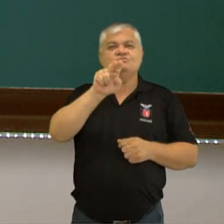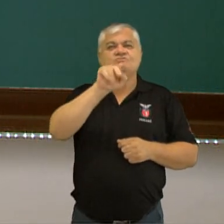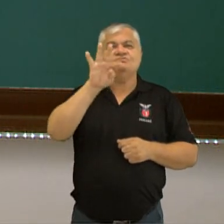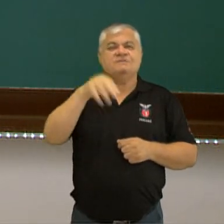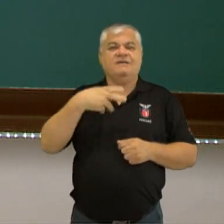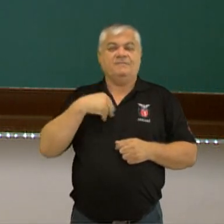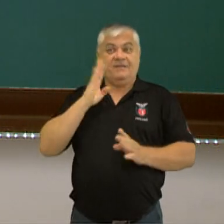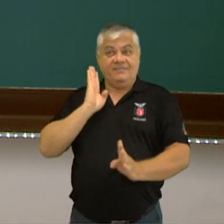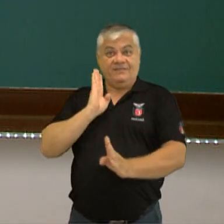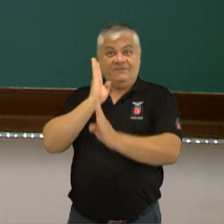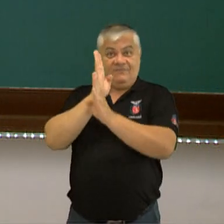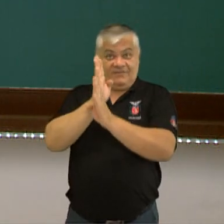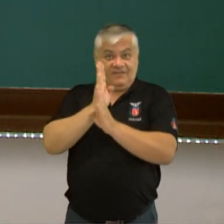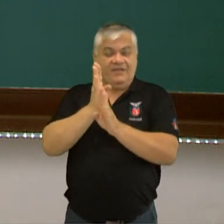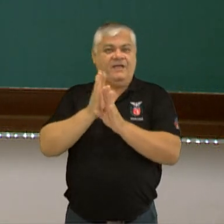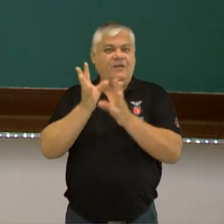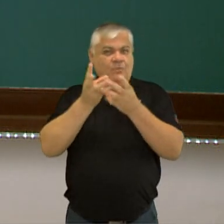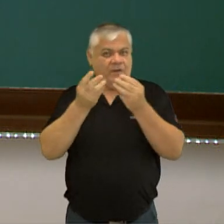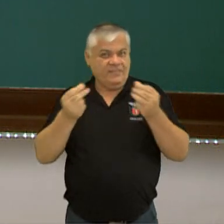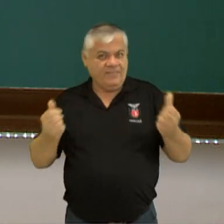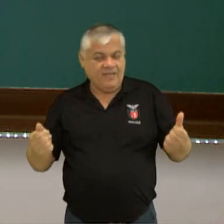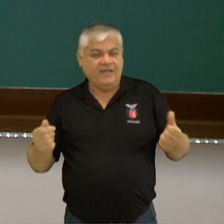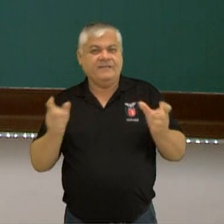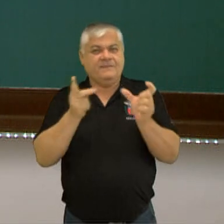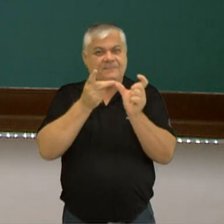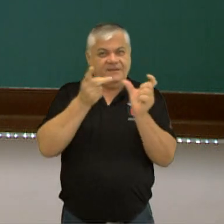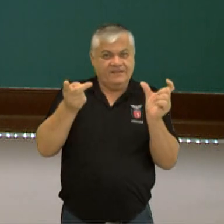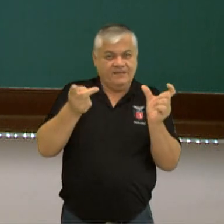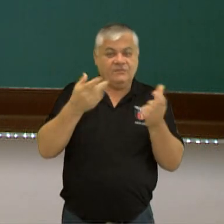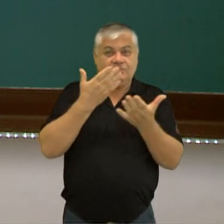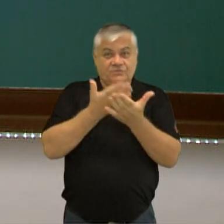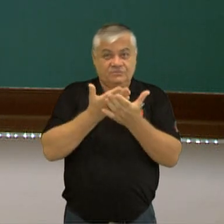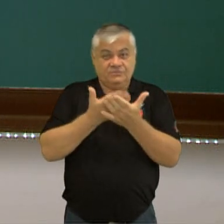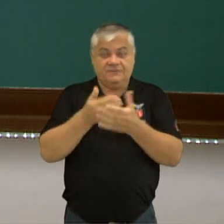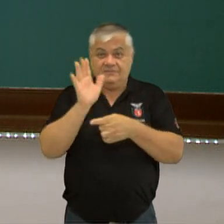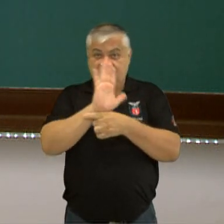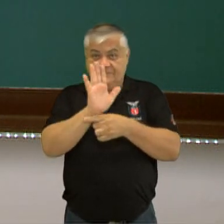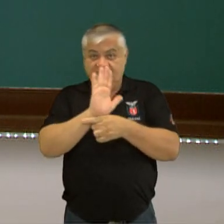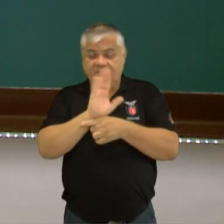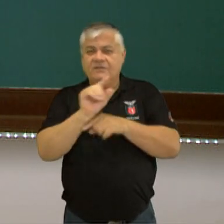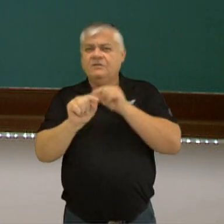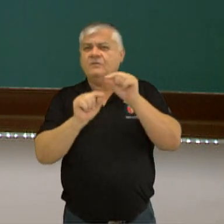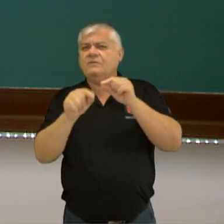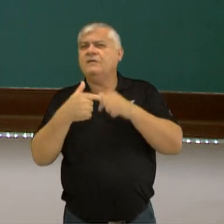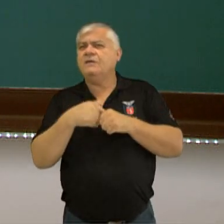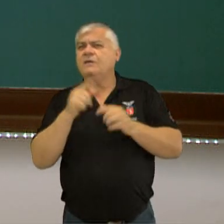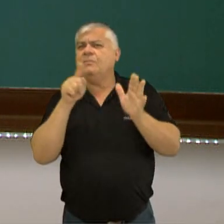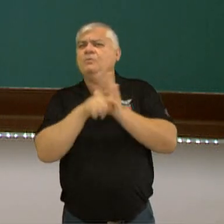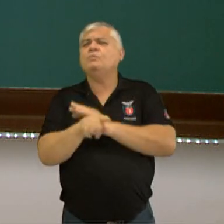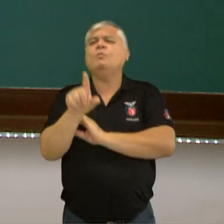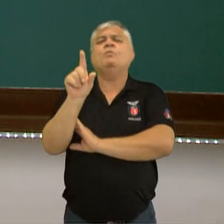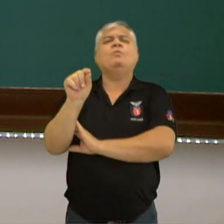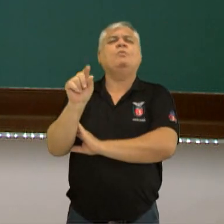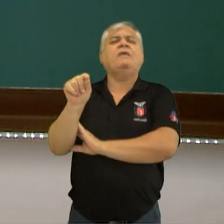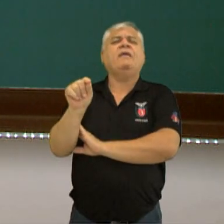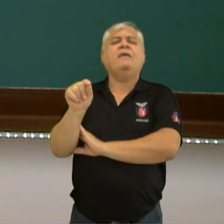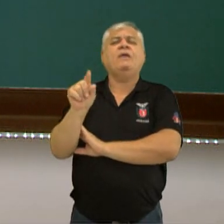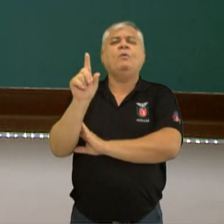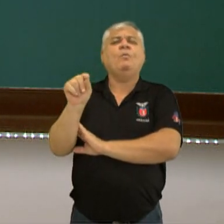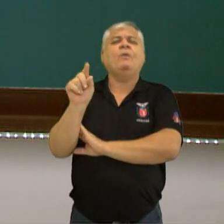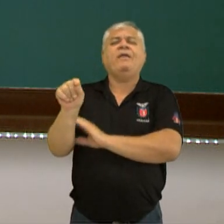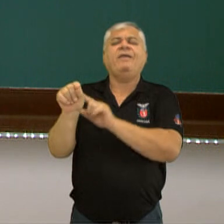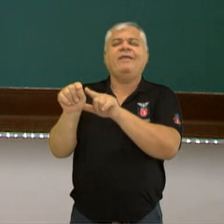Para identificar o predicado, que é o que nós estudamos neste vídeo, tá? Eu pergunto o que para o